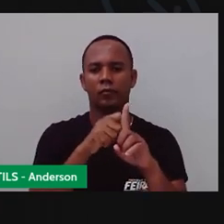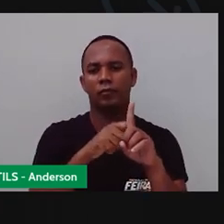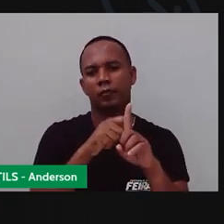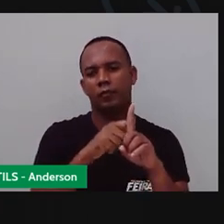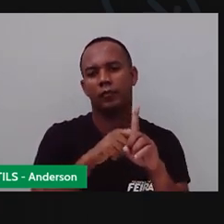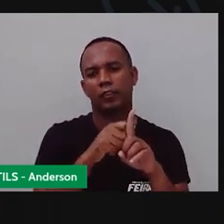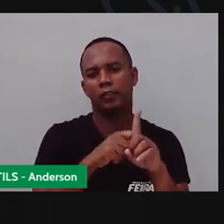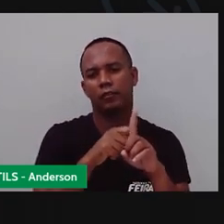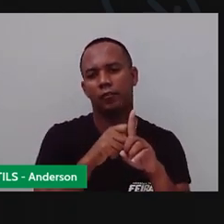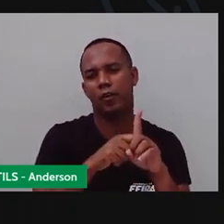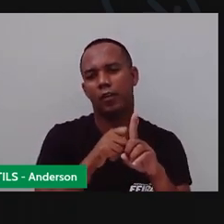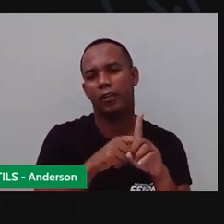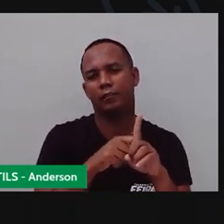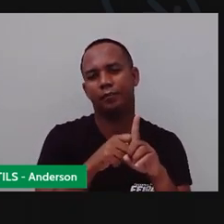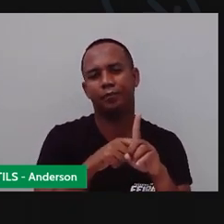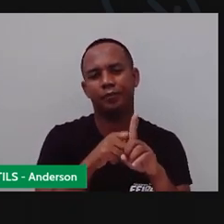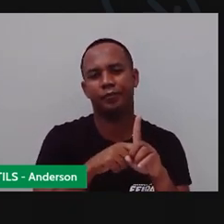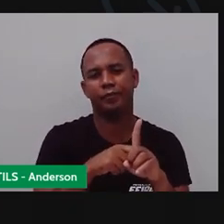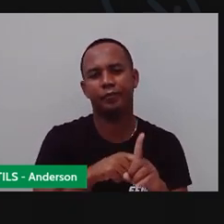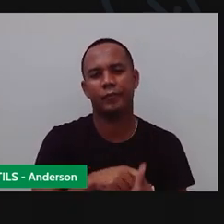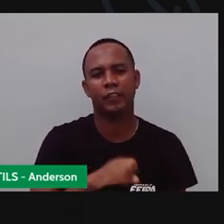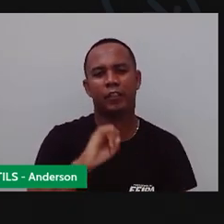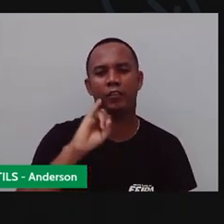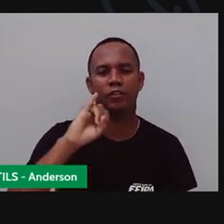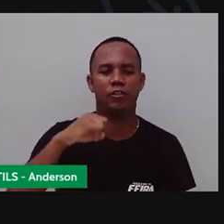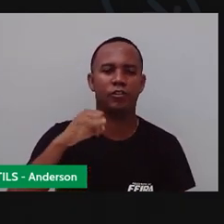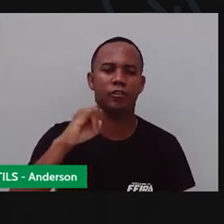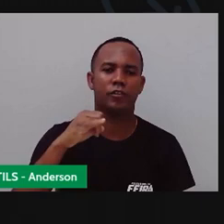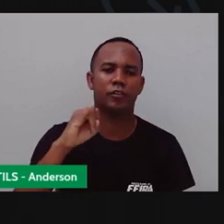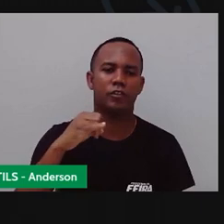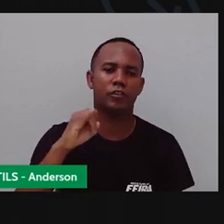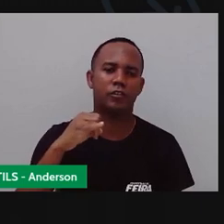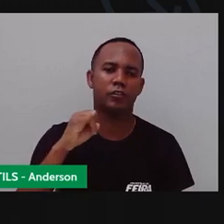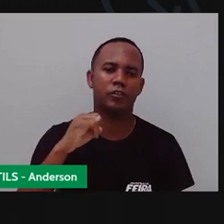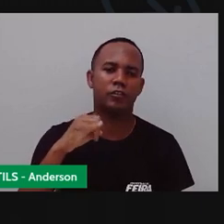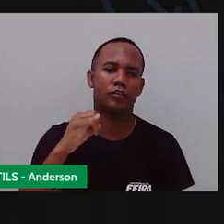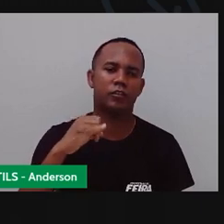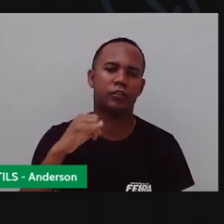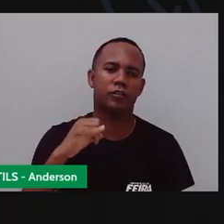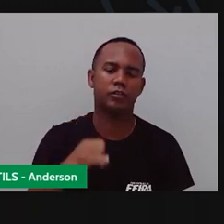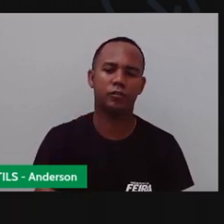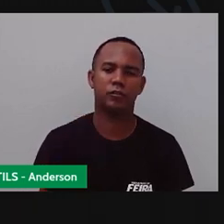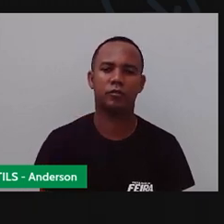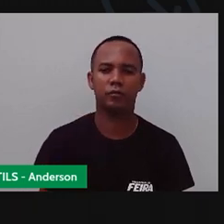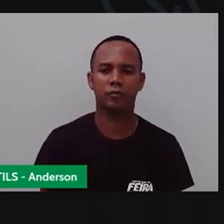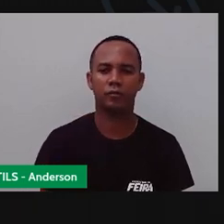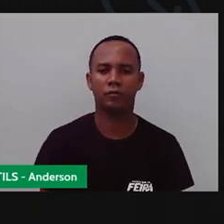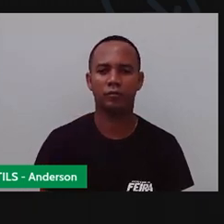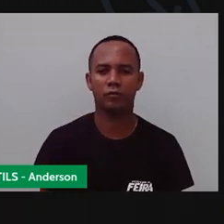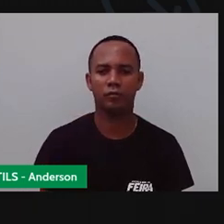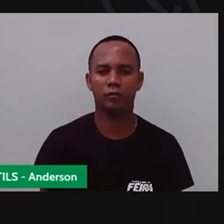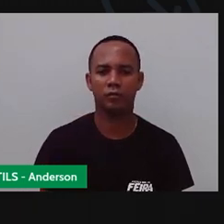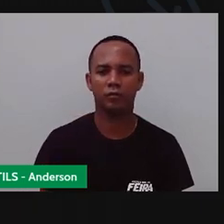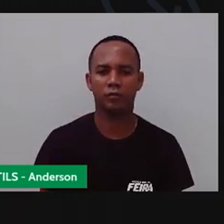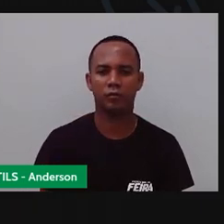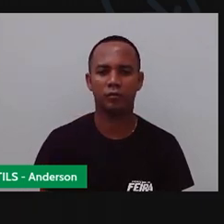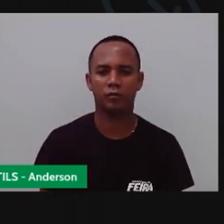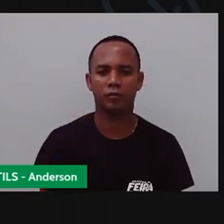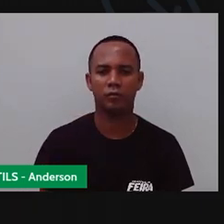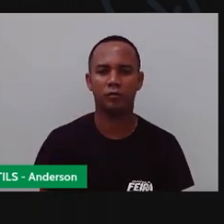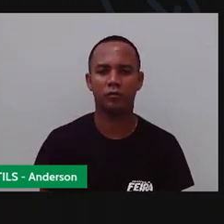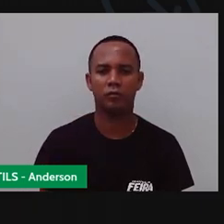Anderson? Vamos deixar aqui reservado. Vamos lá. São quantos? Doze. Pra não acontecer o que aconteceu aqui, a vai dividir, ó.